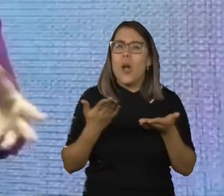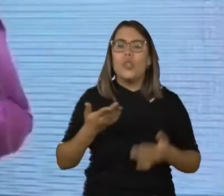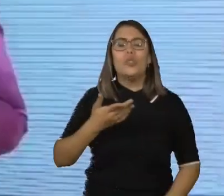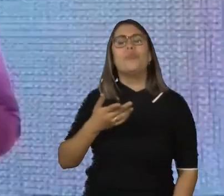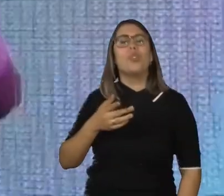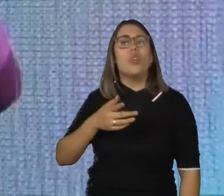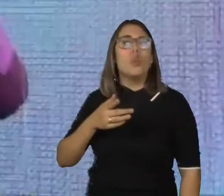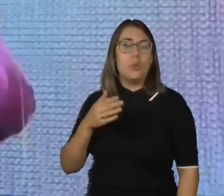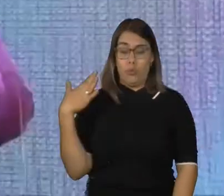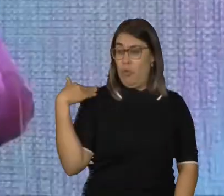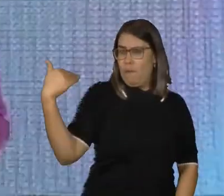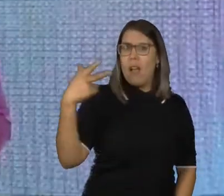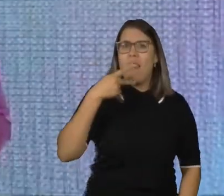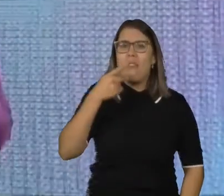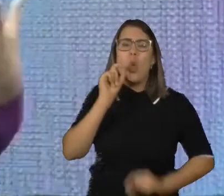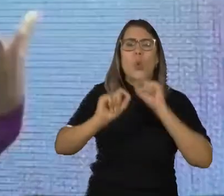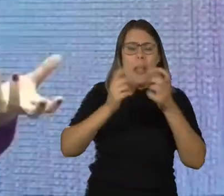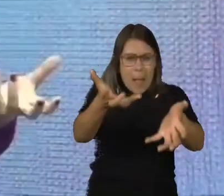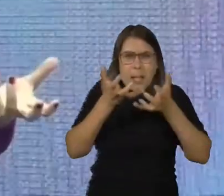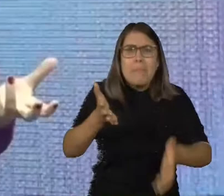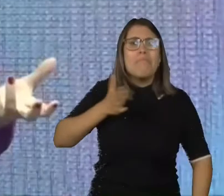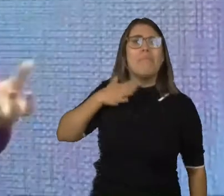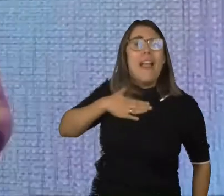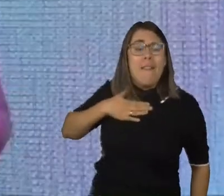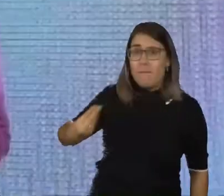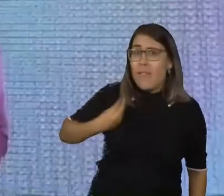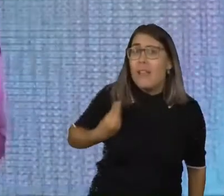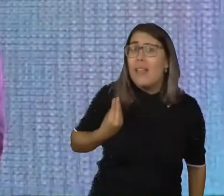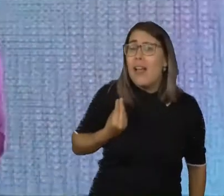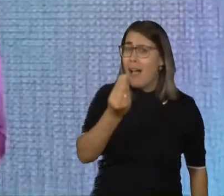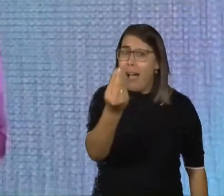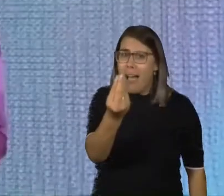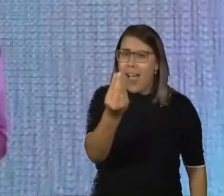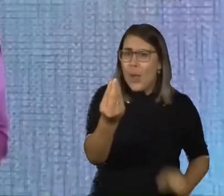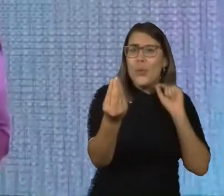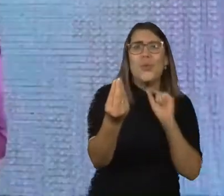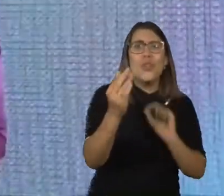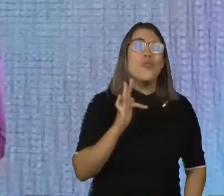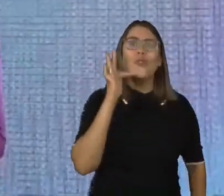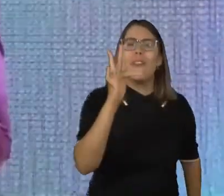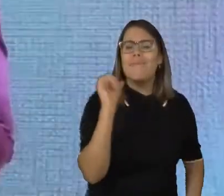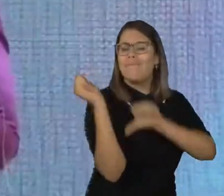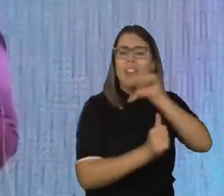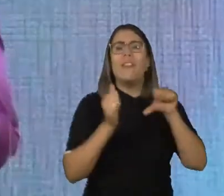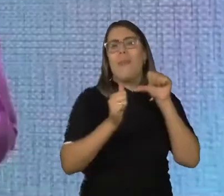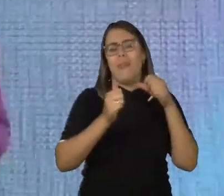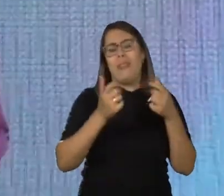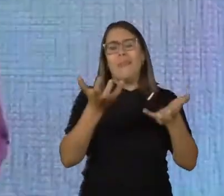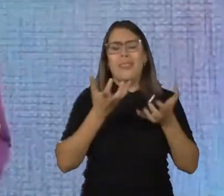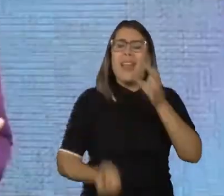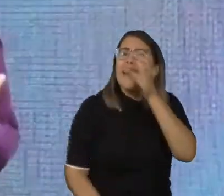falou, a minha vida, eu quero pegar a minha vida e eu sei o que vai acontecer comigo lá na frente. Isso é criar